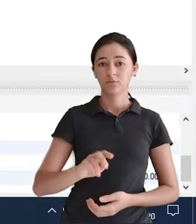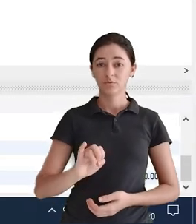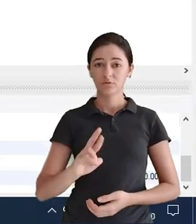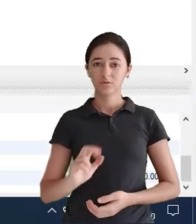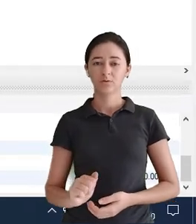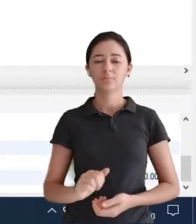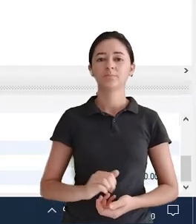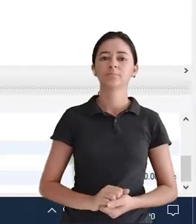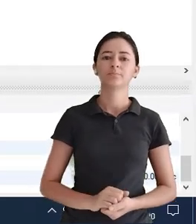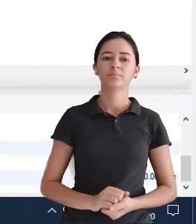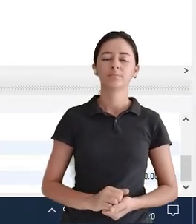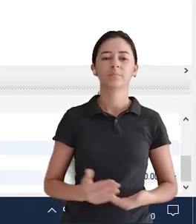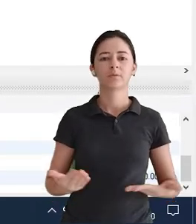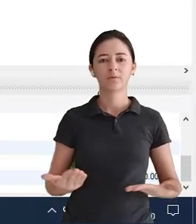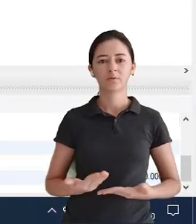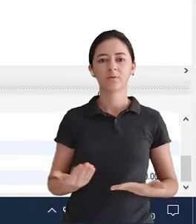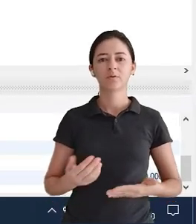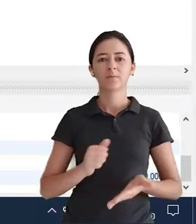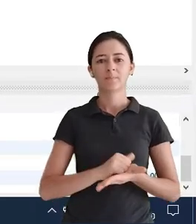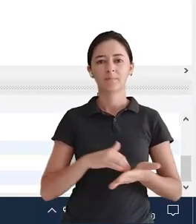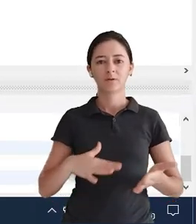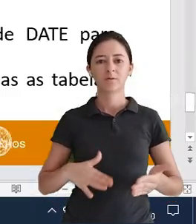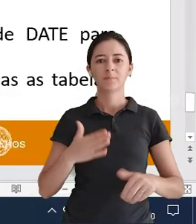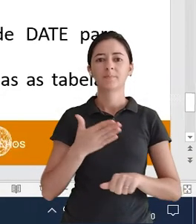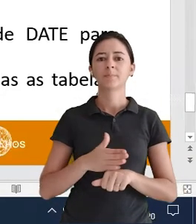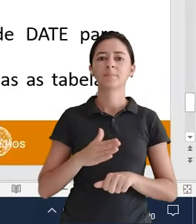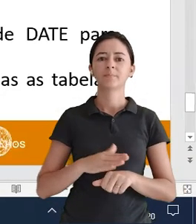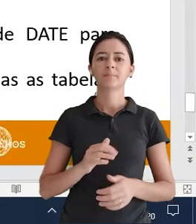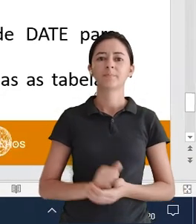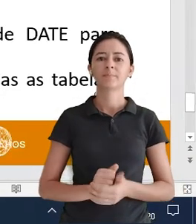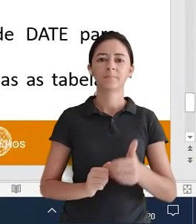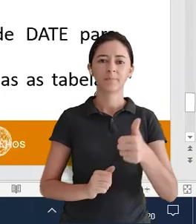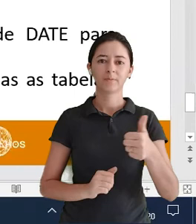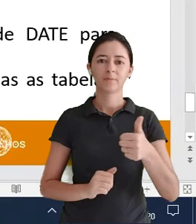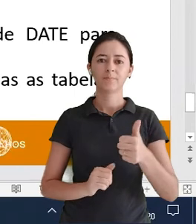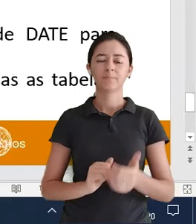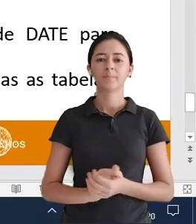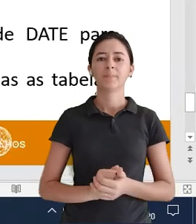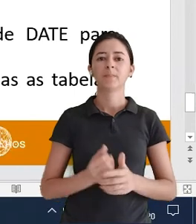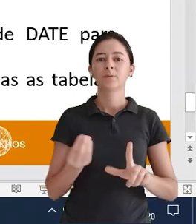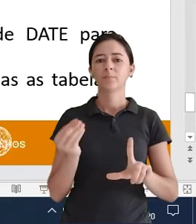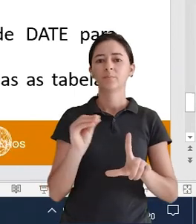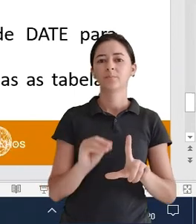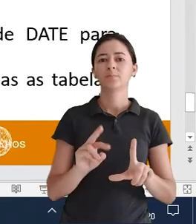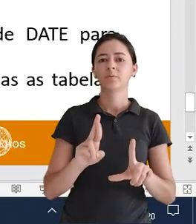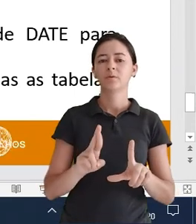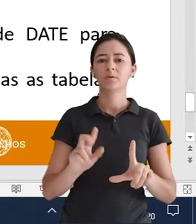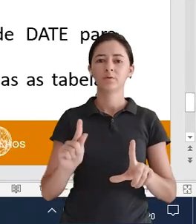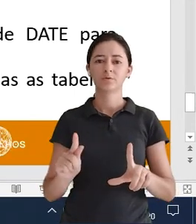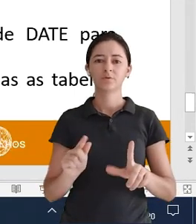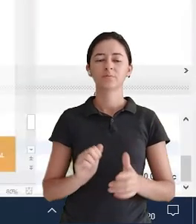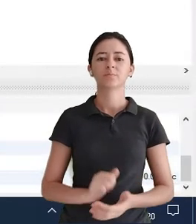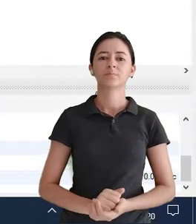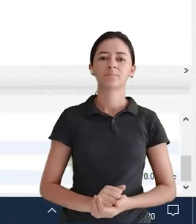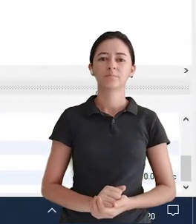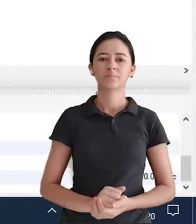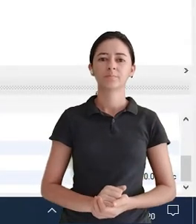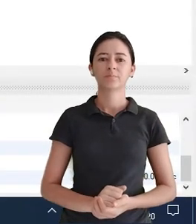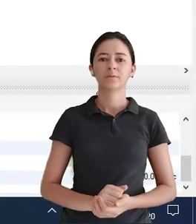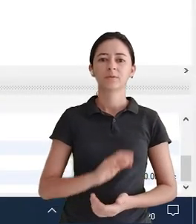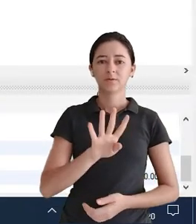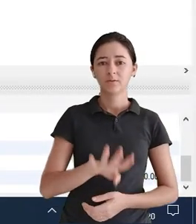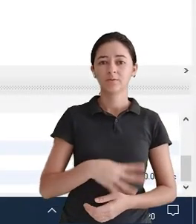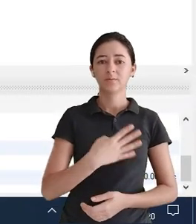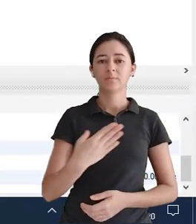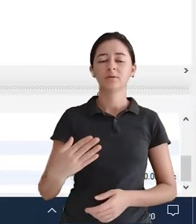Tá bom Então vamos lá Primeiro exercício Adicione o atributo RG Na tabela cliente